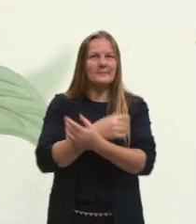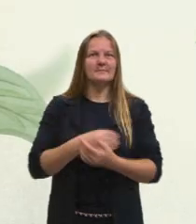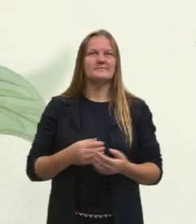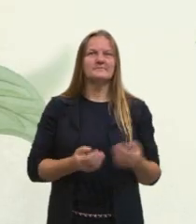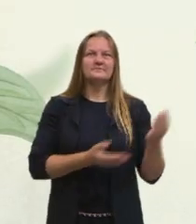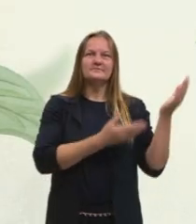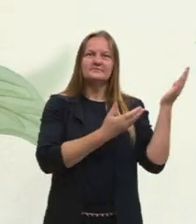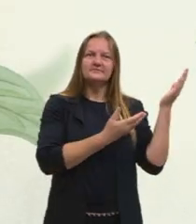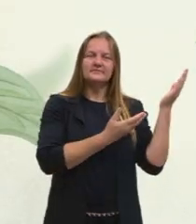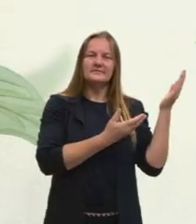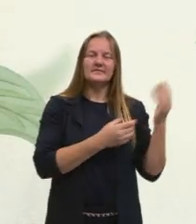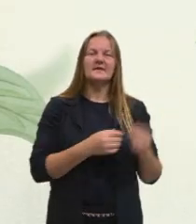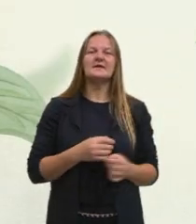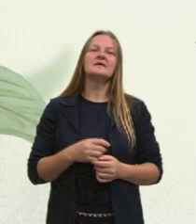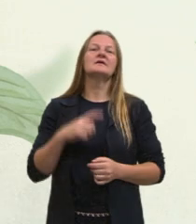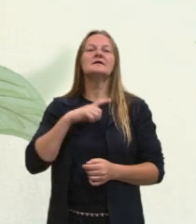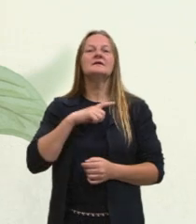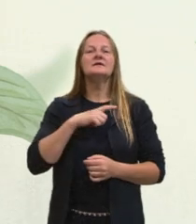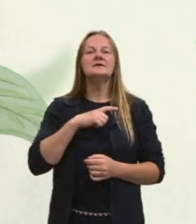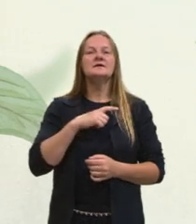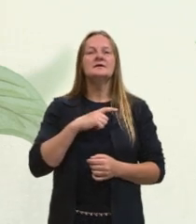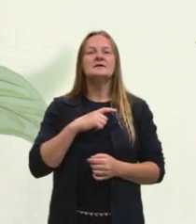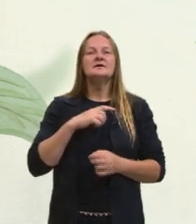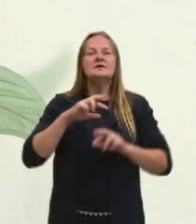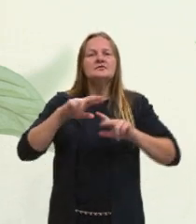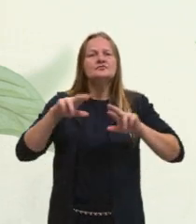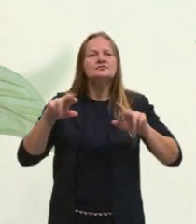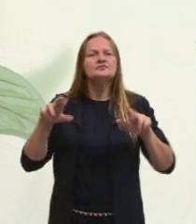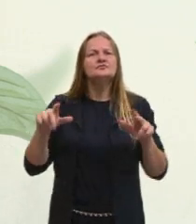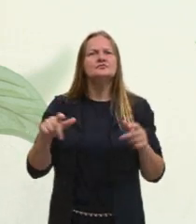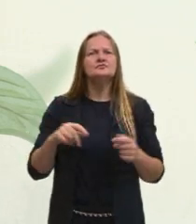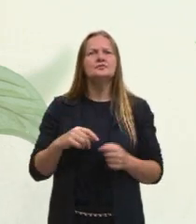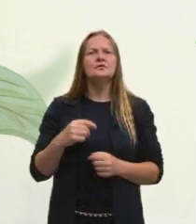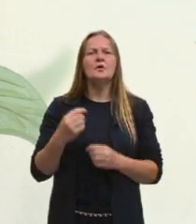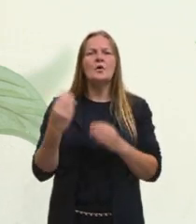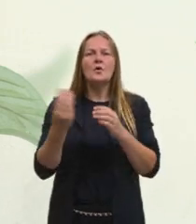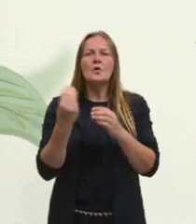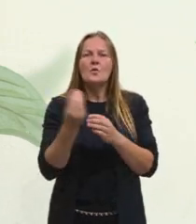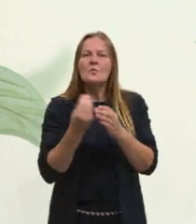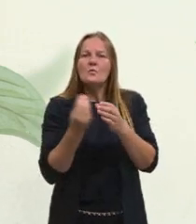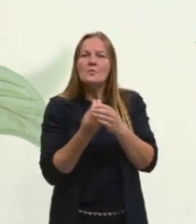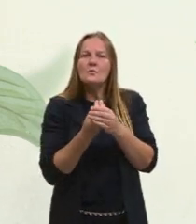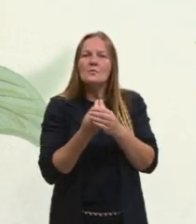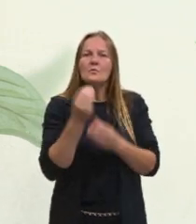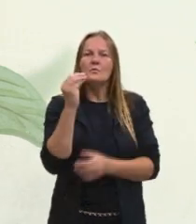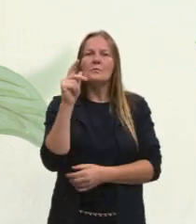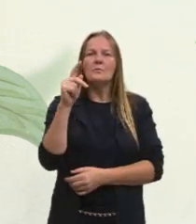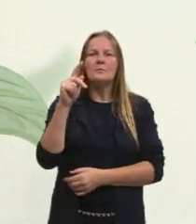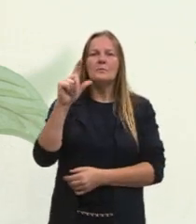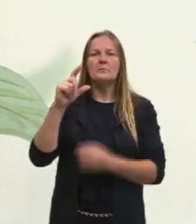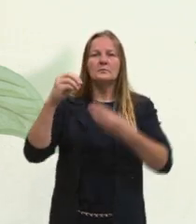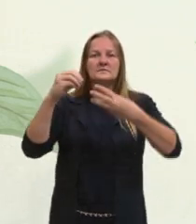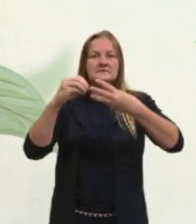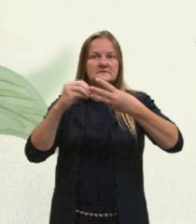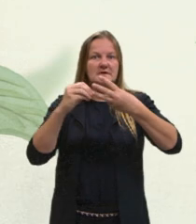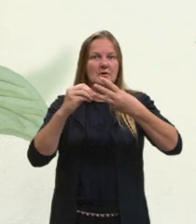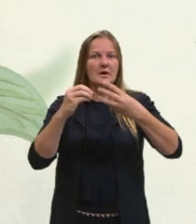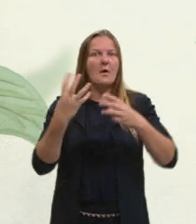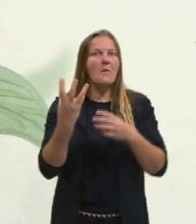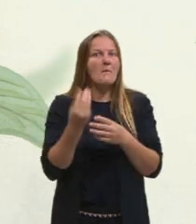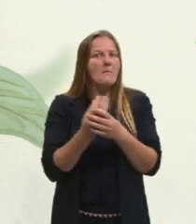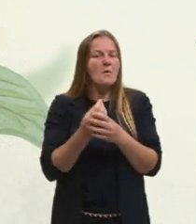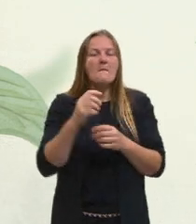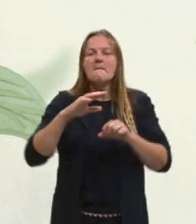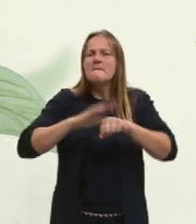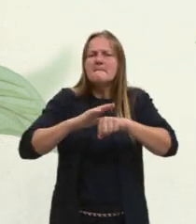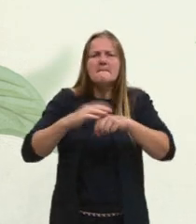Bom, o reino plant são seres pluricelulares. Pluricelulares, eles têm mais de